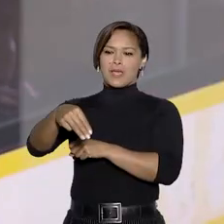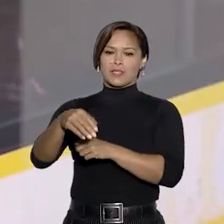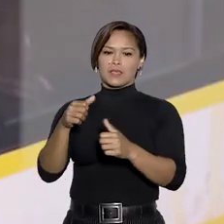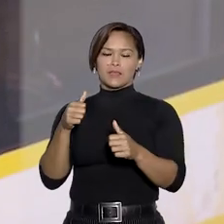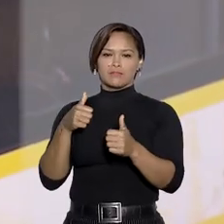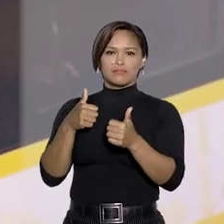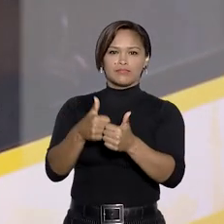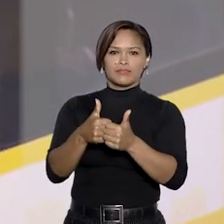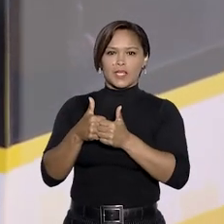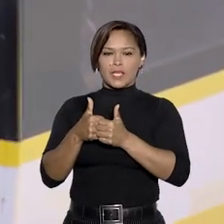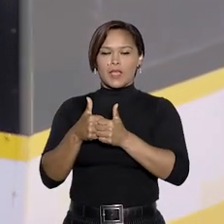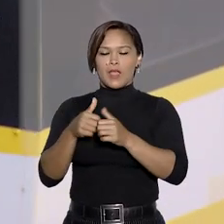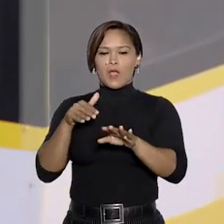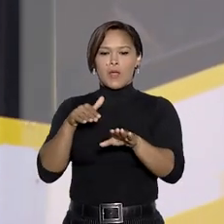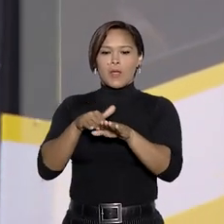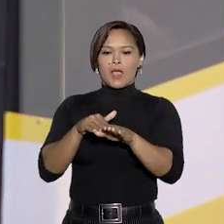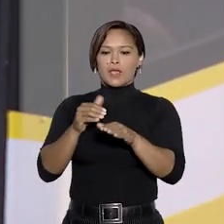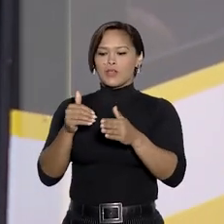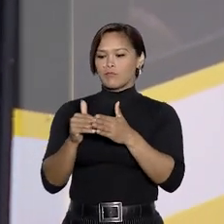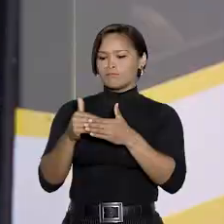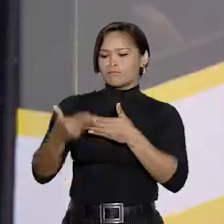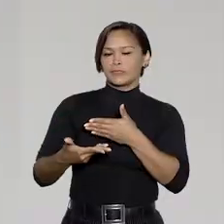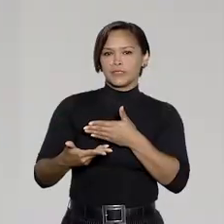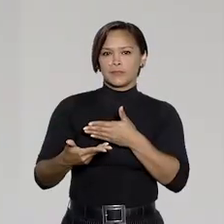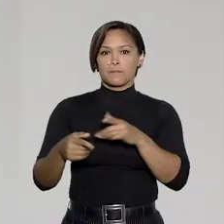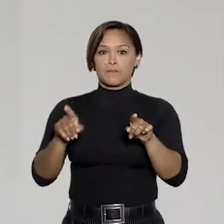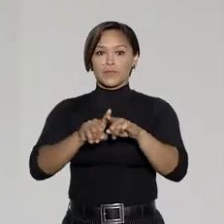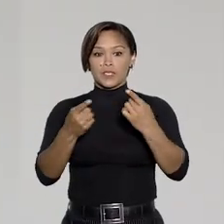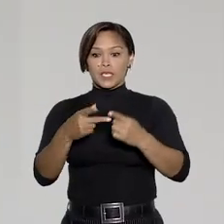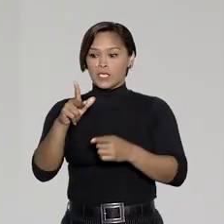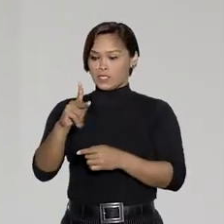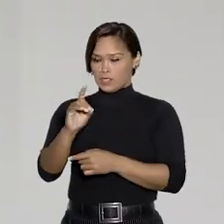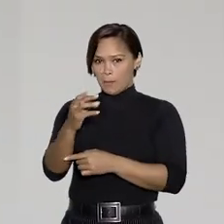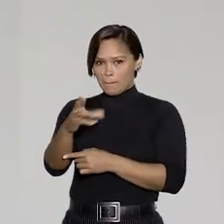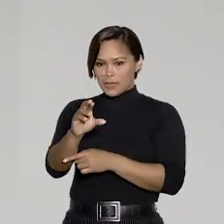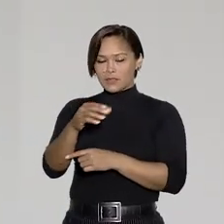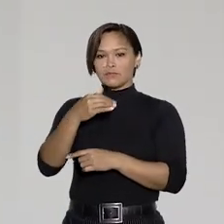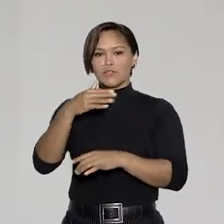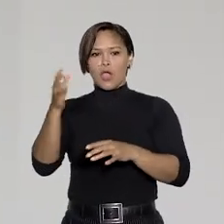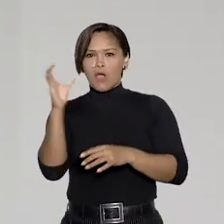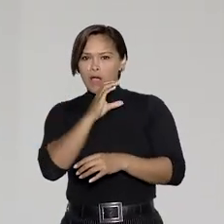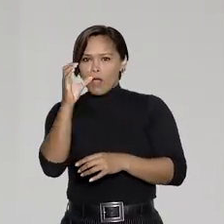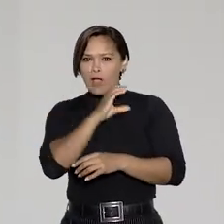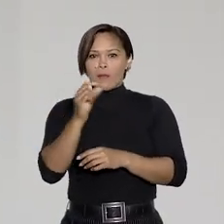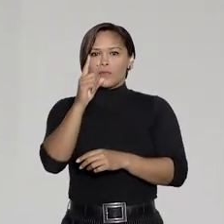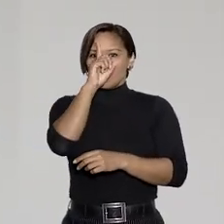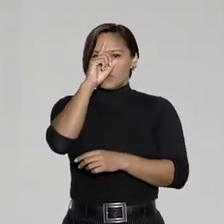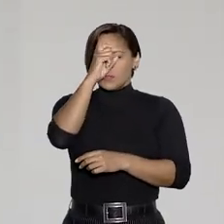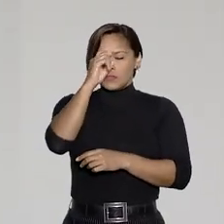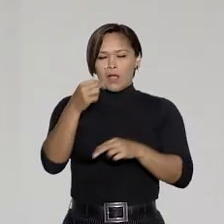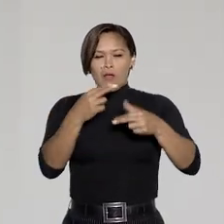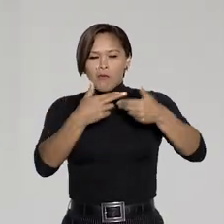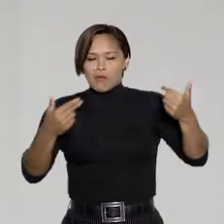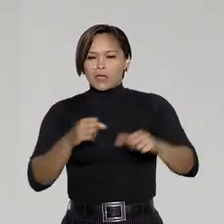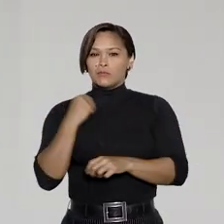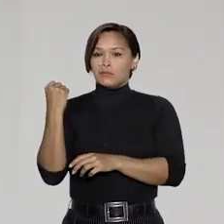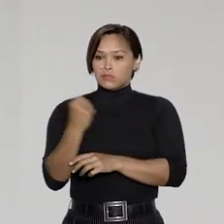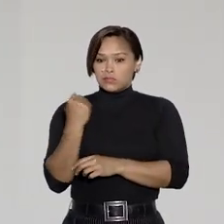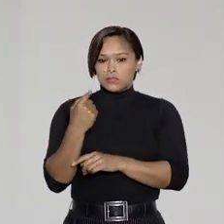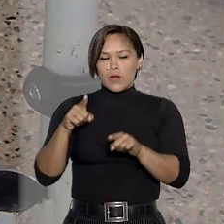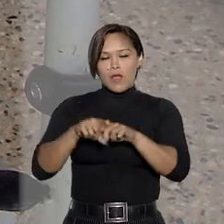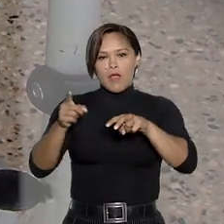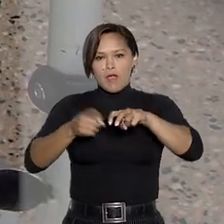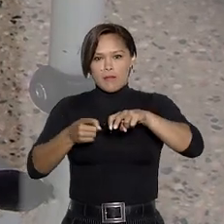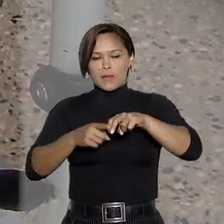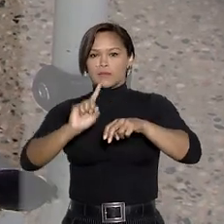fereou, soltou, abriu a porta e eu caí para fora. Seu Pedro foi socorrido e levado às pressas para o hospital com ferimentos graves nas